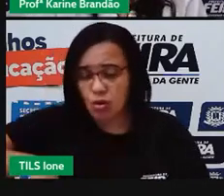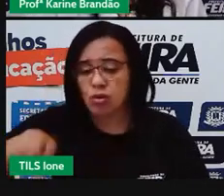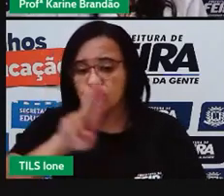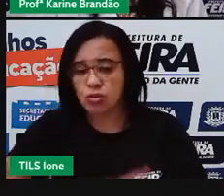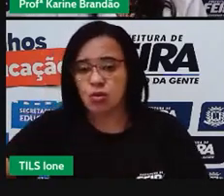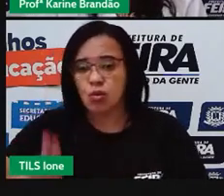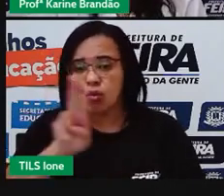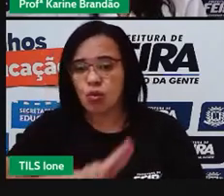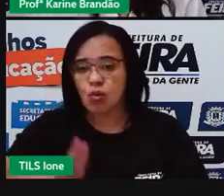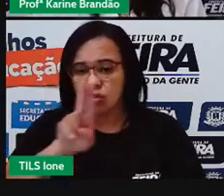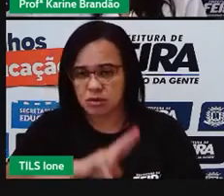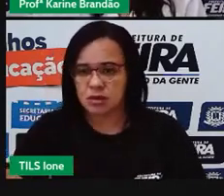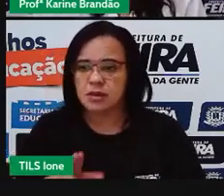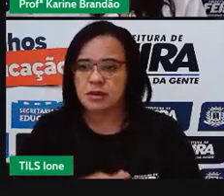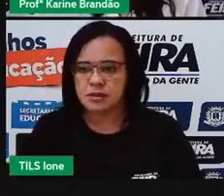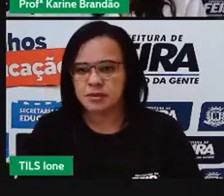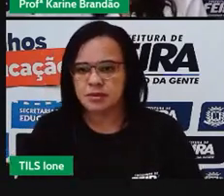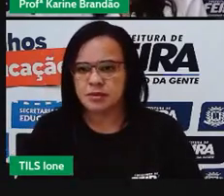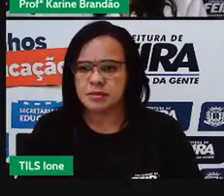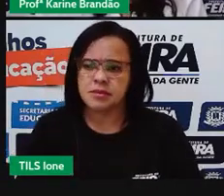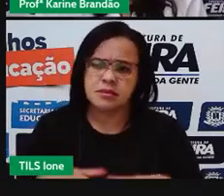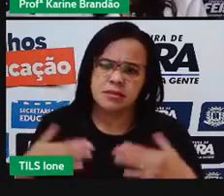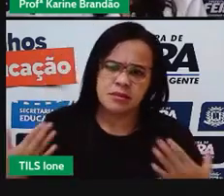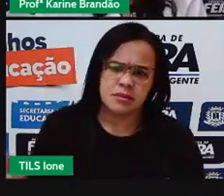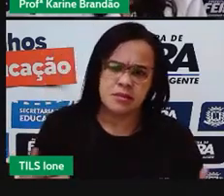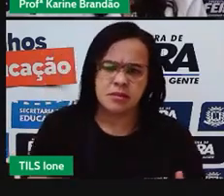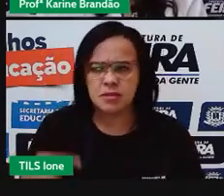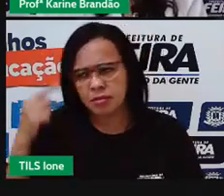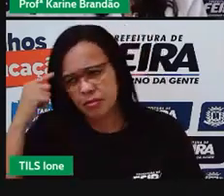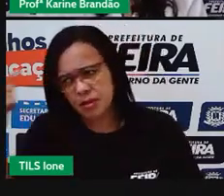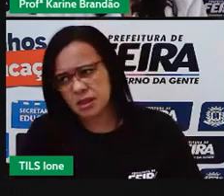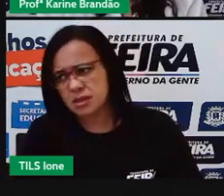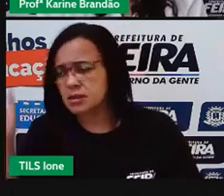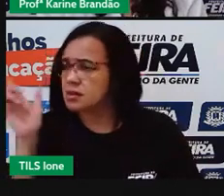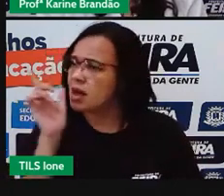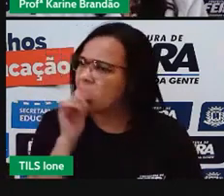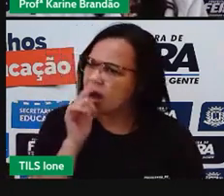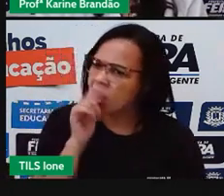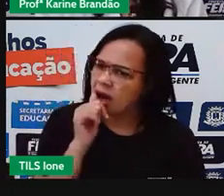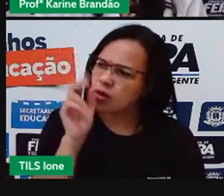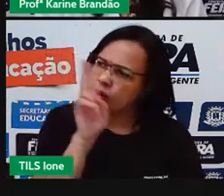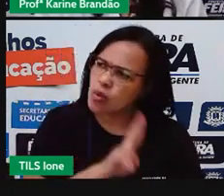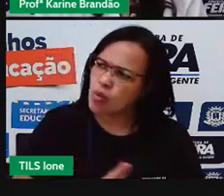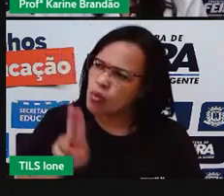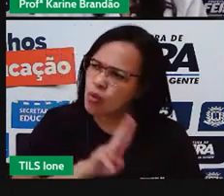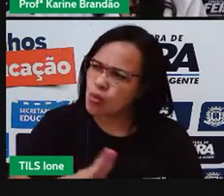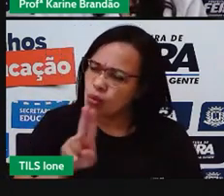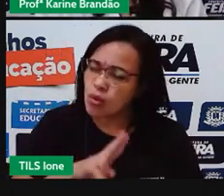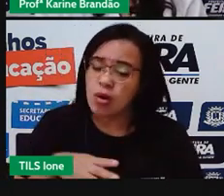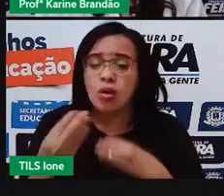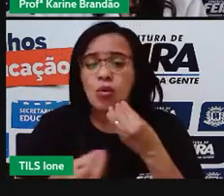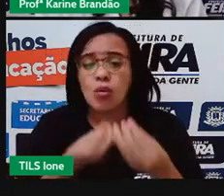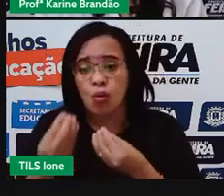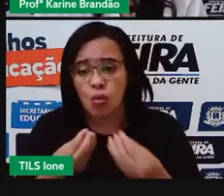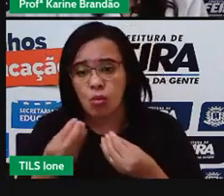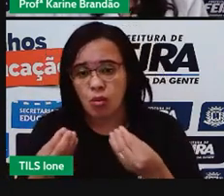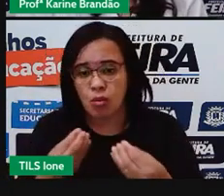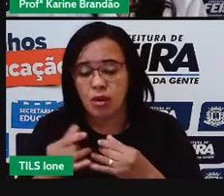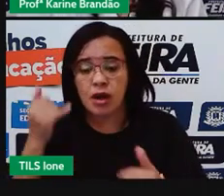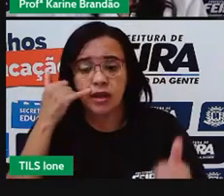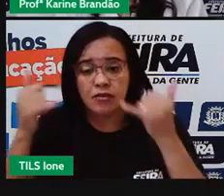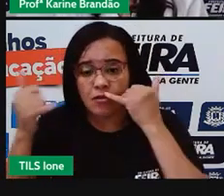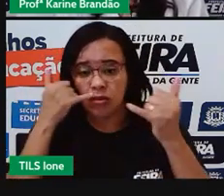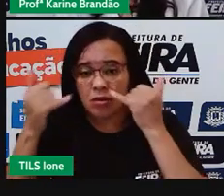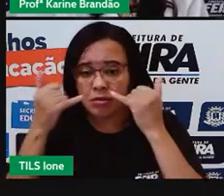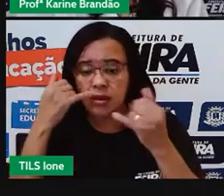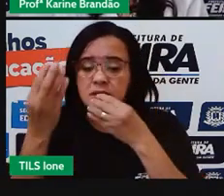E aí, quando a gente pensa em água e o consumo, quais são as notícias que nós temos? Notícias mais atuais, né? Então,